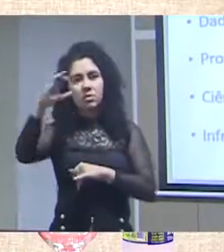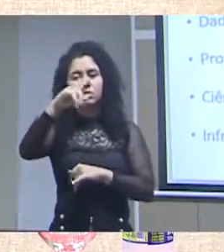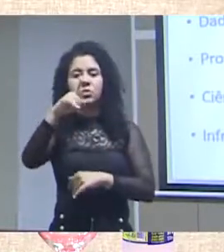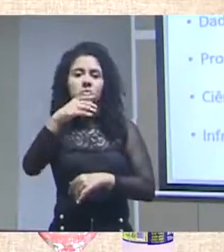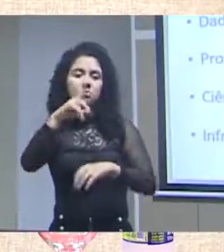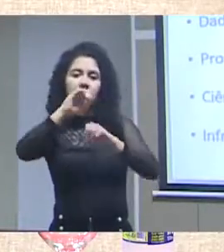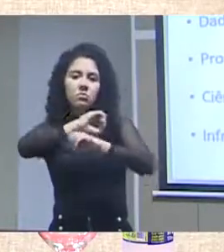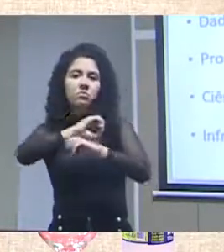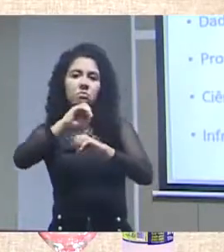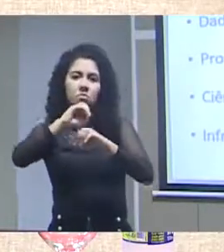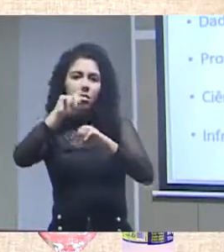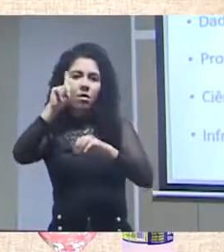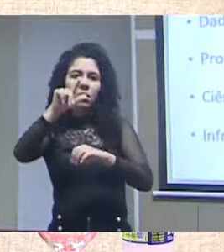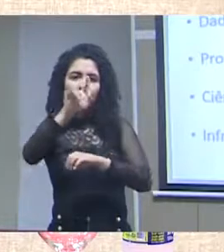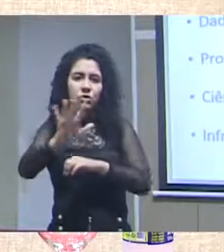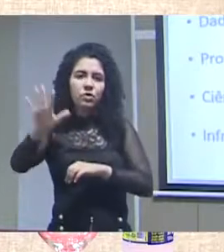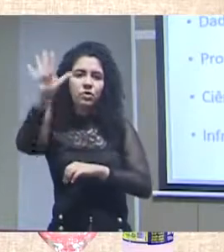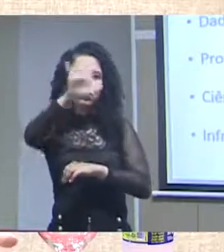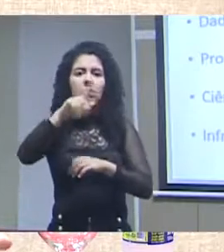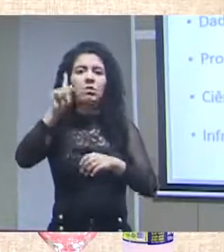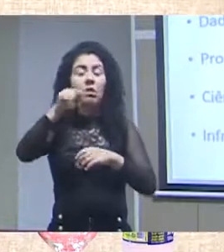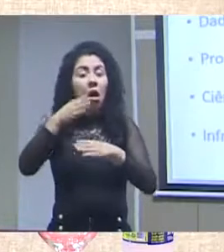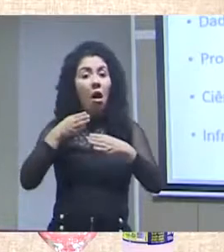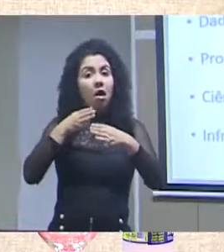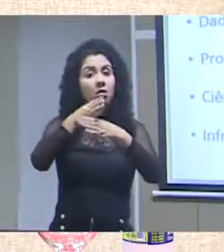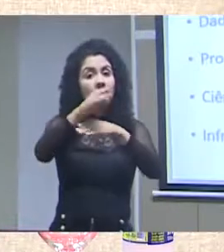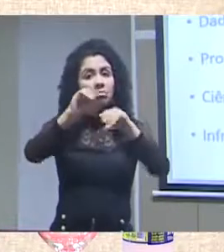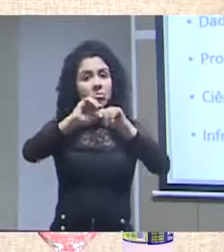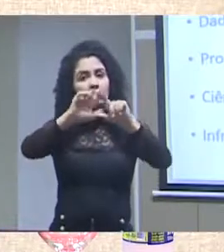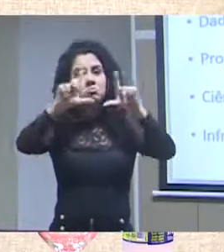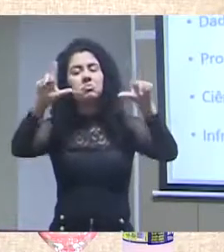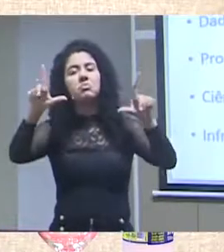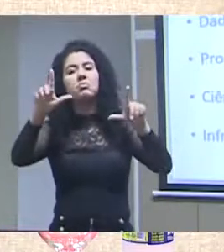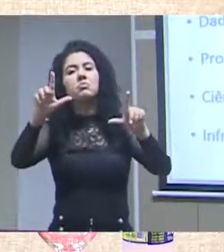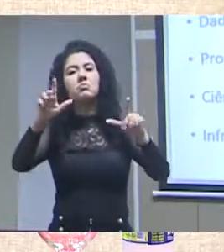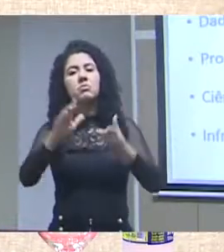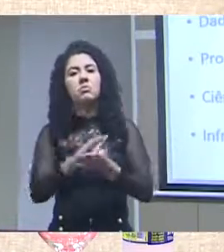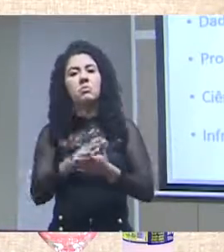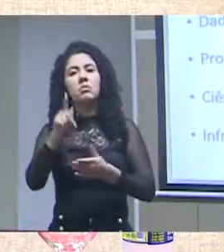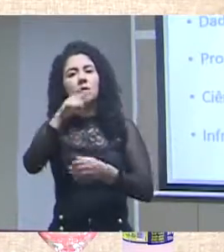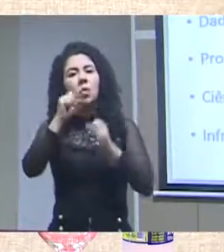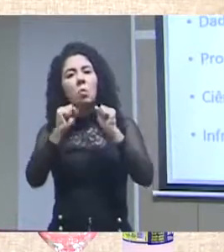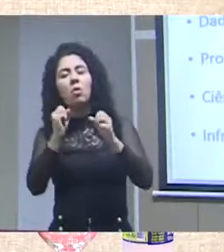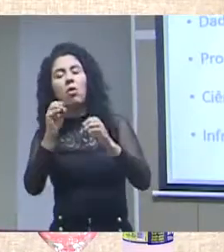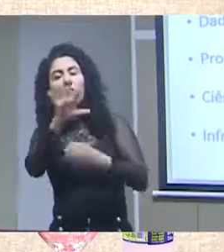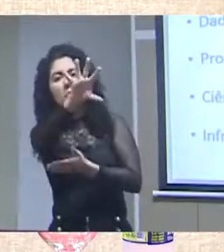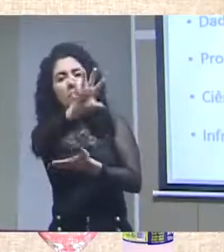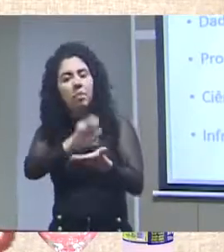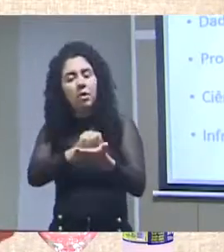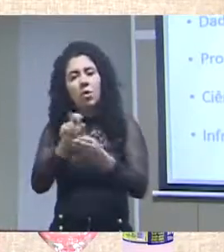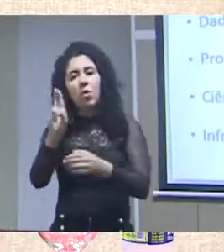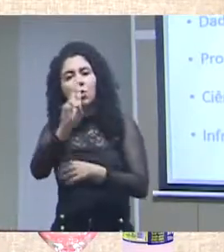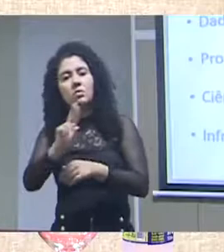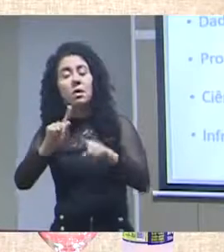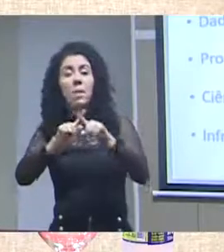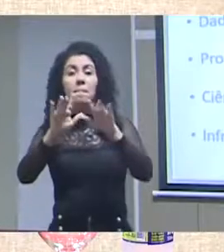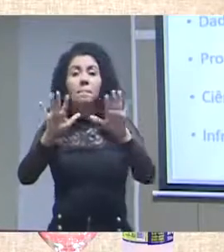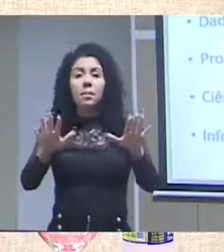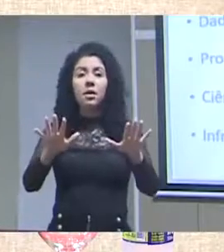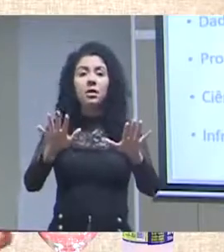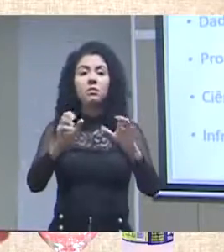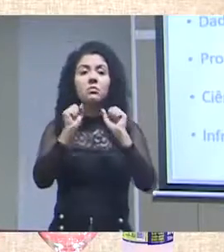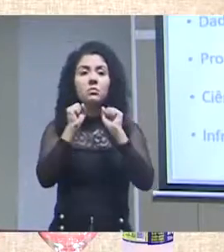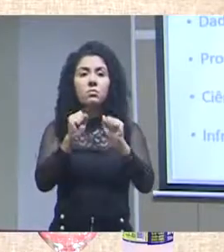acessíveis, interoperáveis, reutilizáveis, enfim. Mas isso também impõe novas infraestruturas,